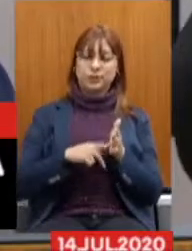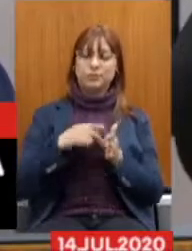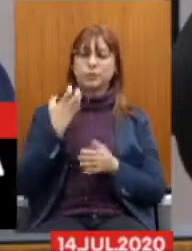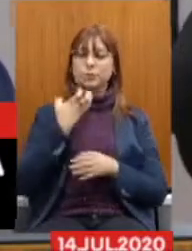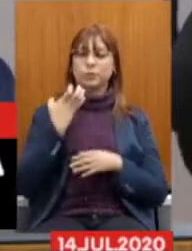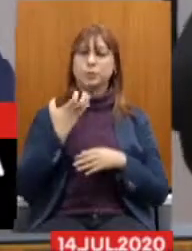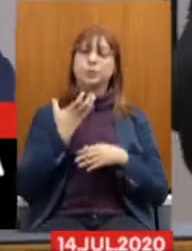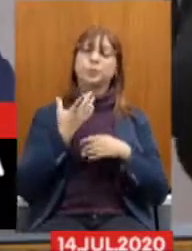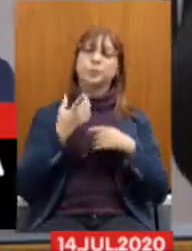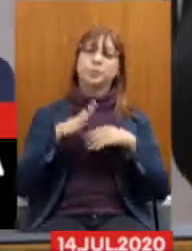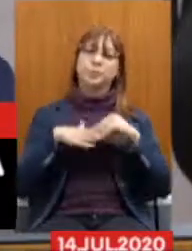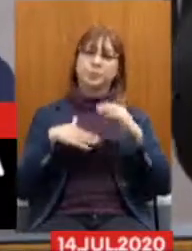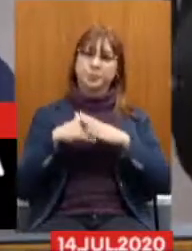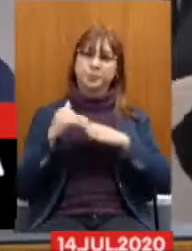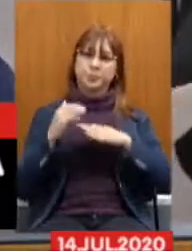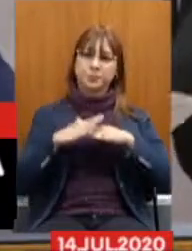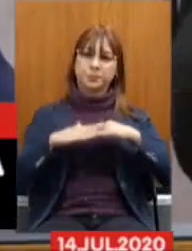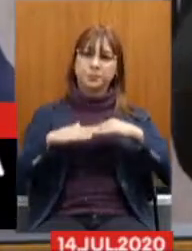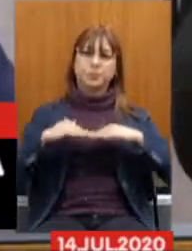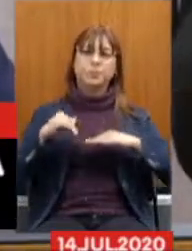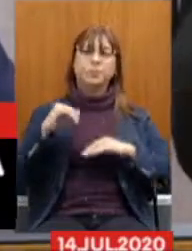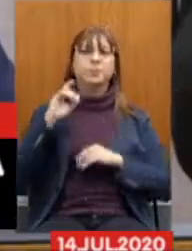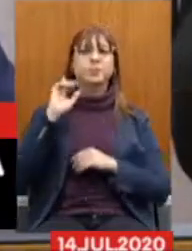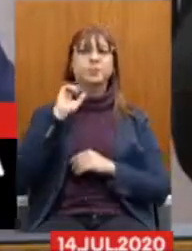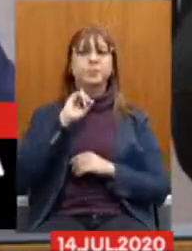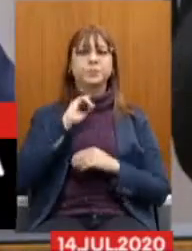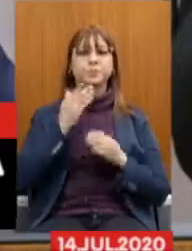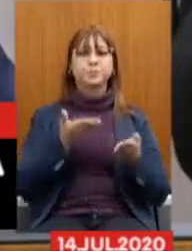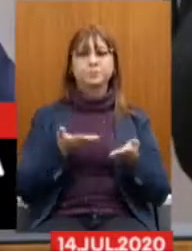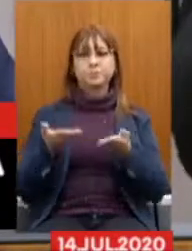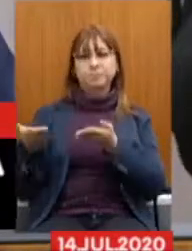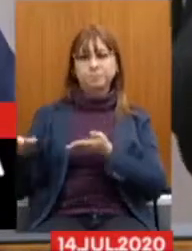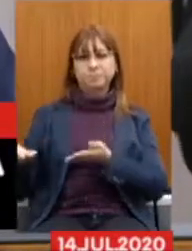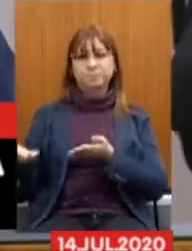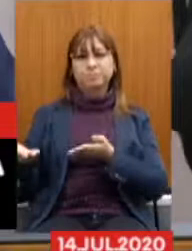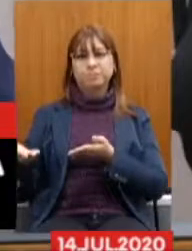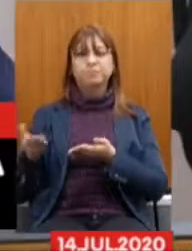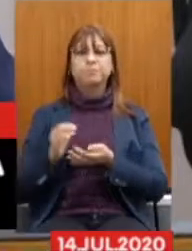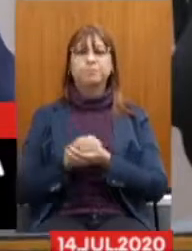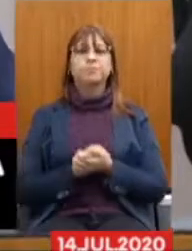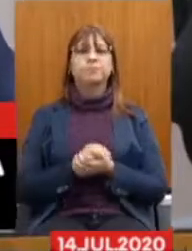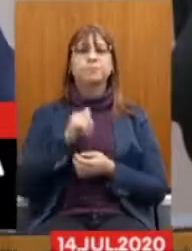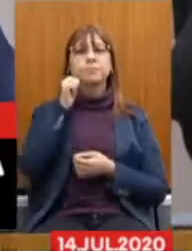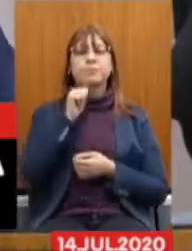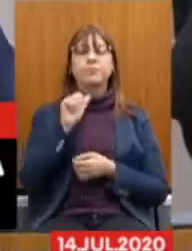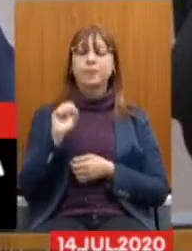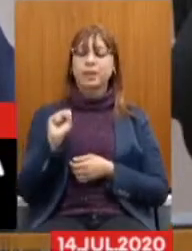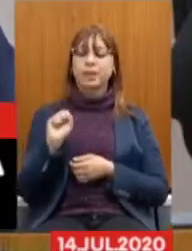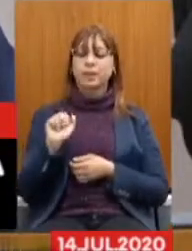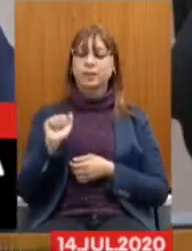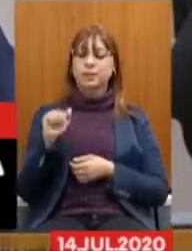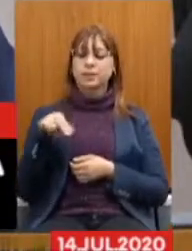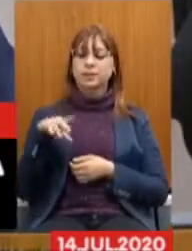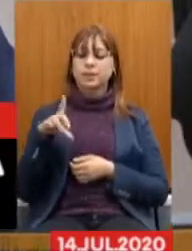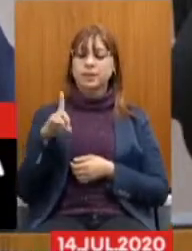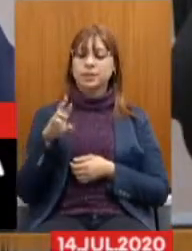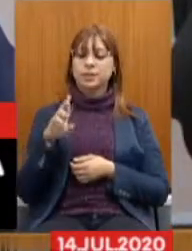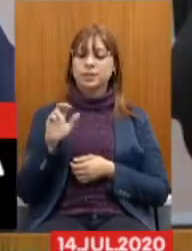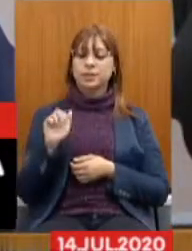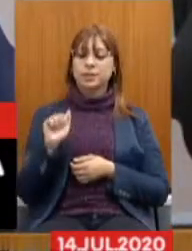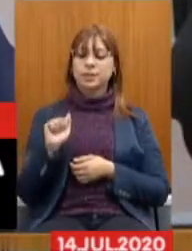Participação Nesse seminário Passo a palavra Para a senhora Sandra Margareth